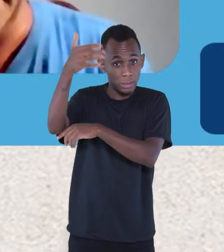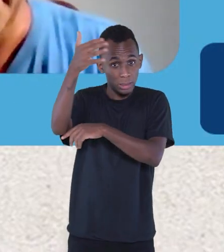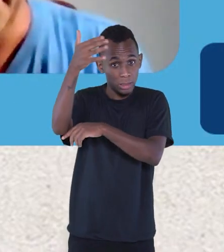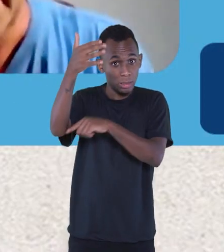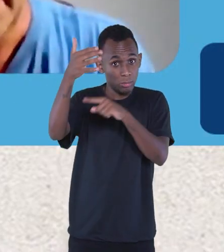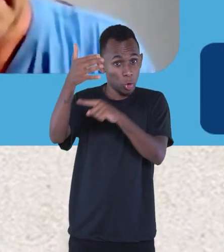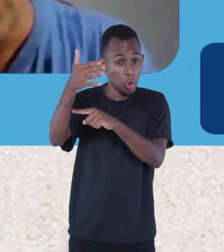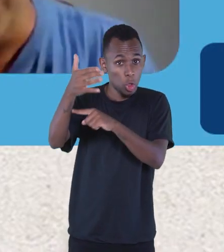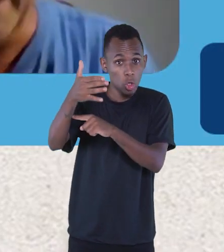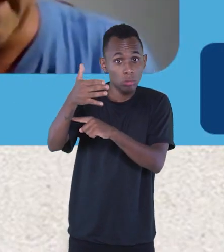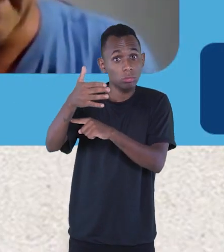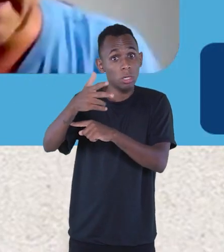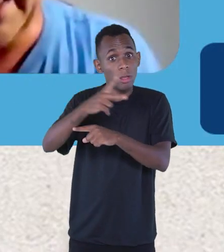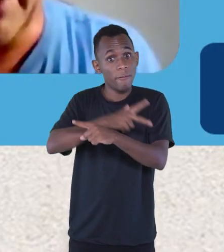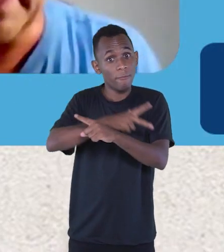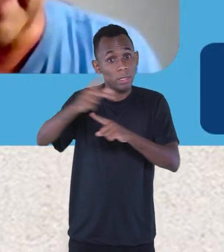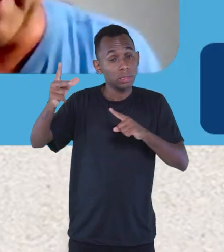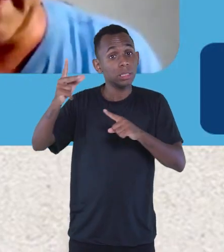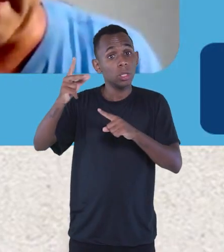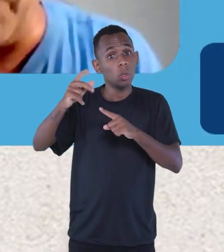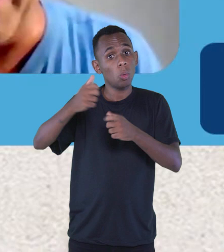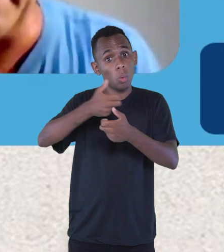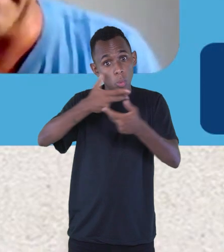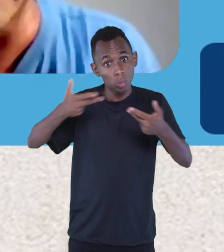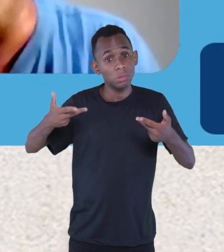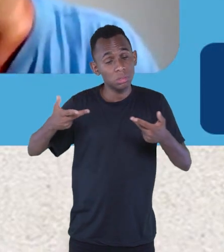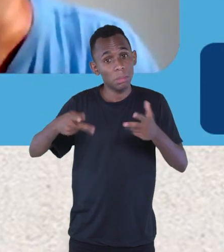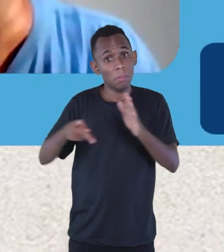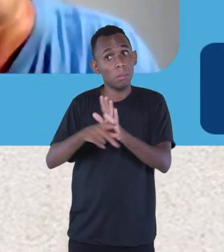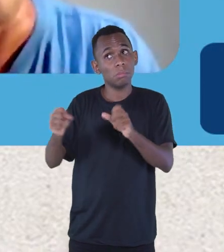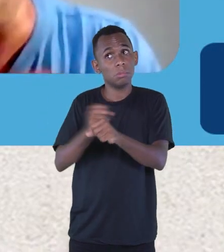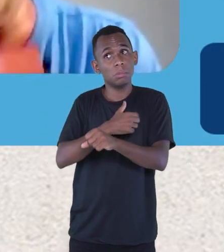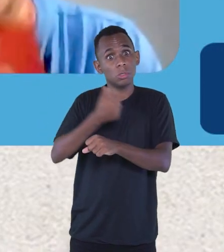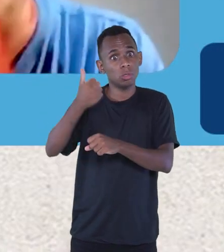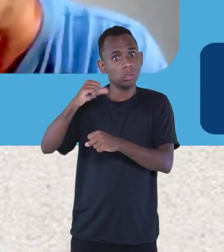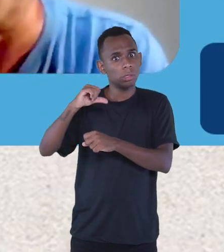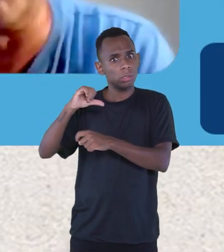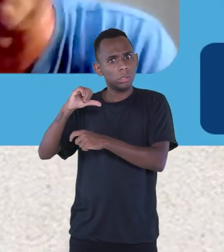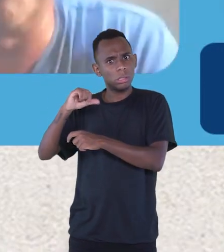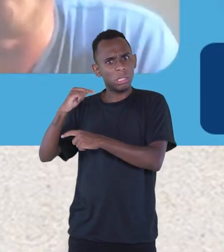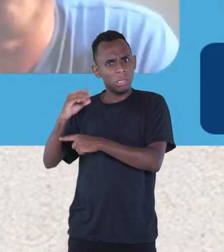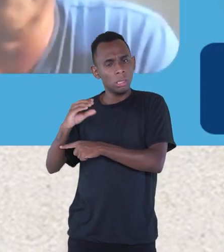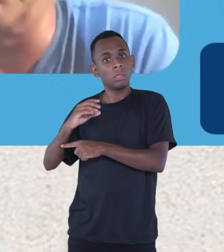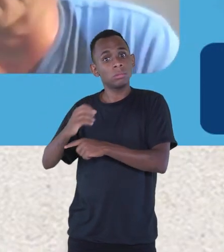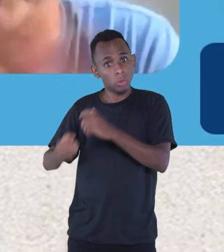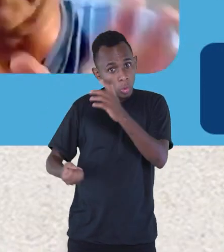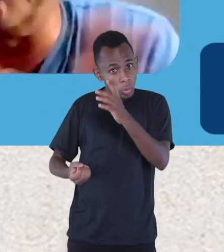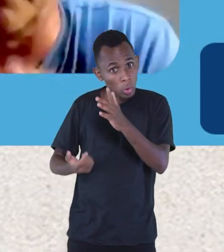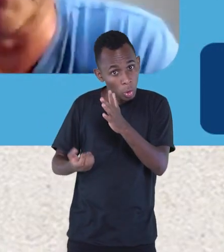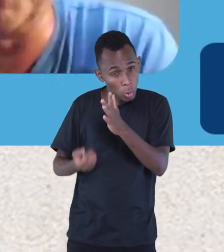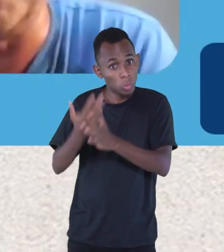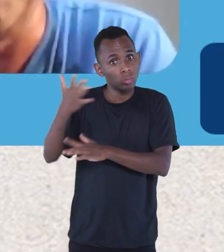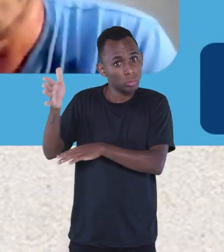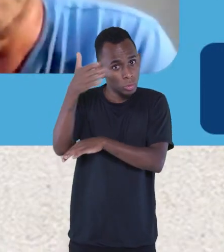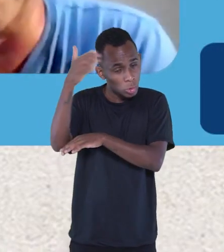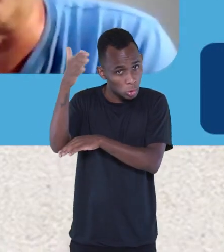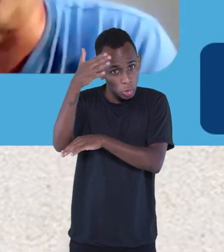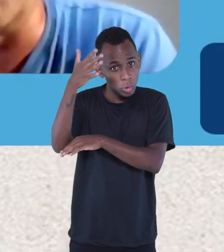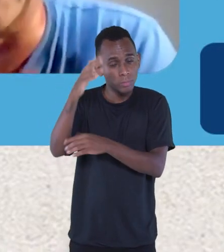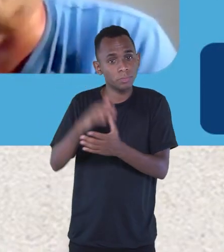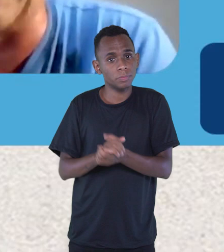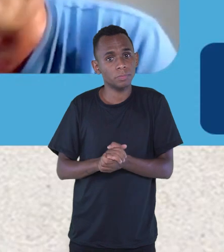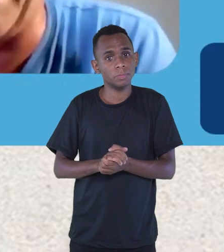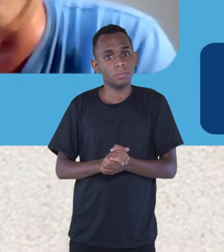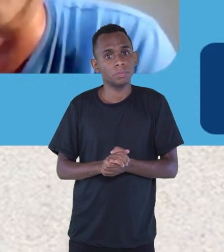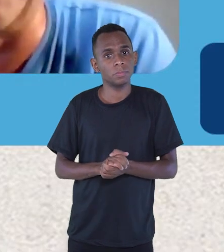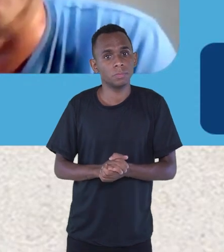nos anos 70 ou 80 criando essa bandeira. É uma bandeira muito bonita. Muito bonita. Tem toda uma simbologia. E aí